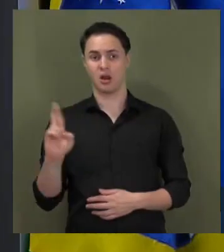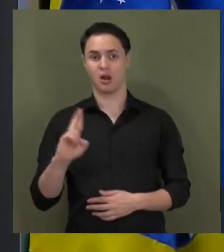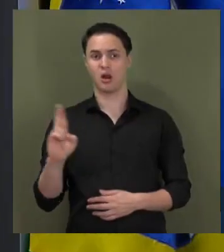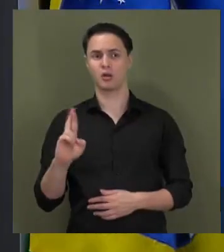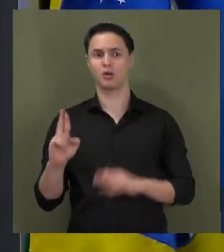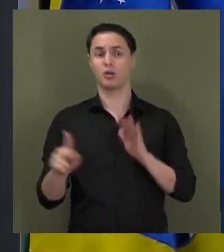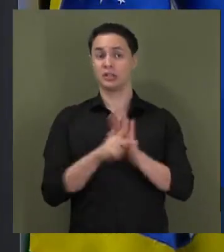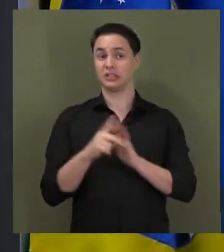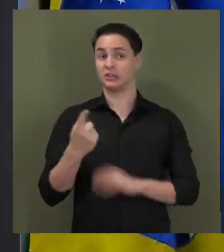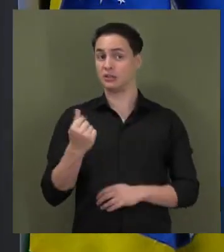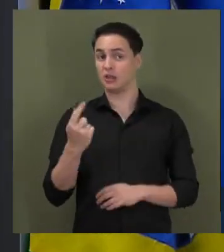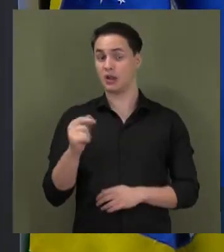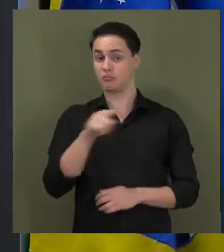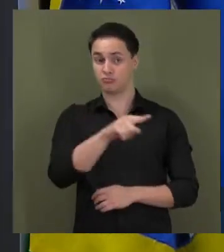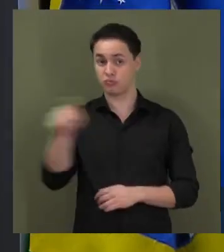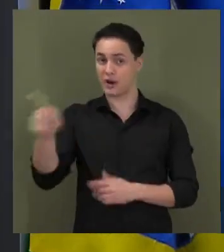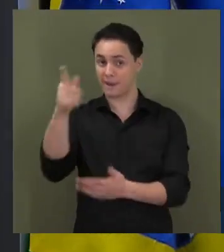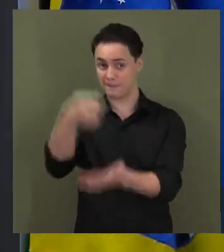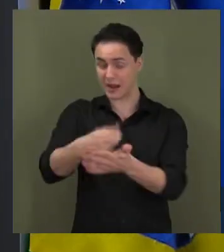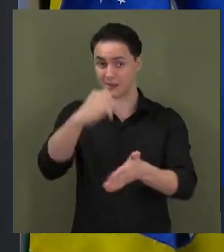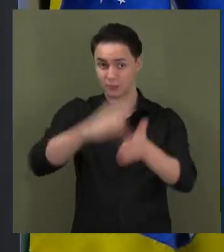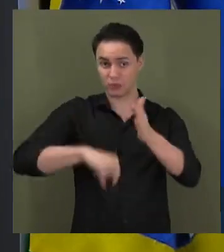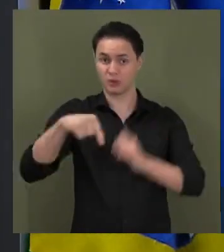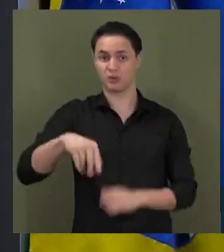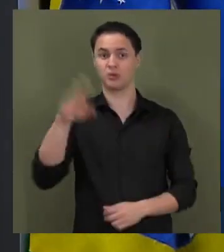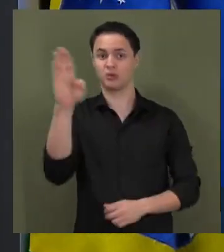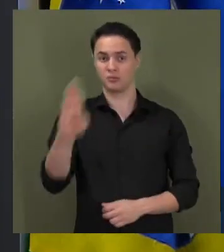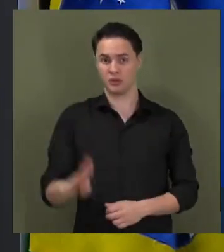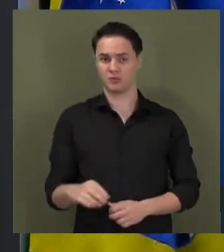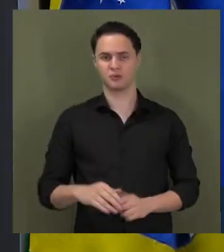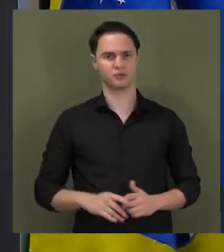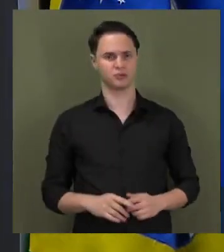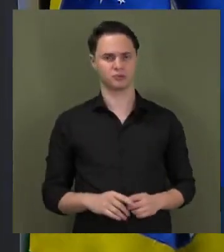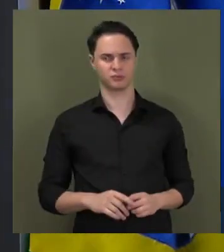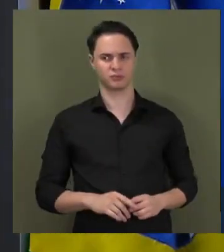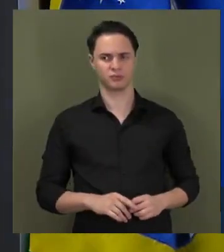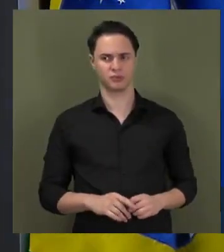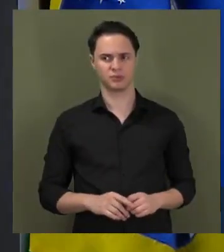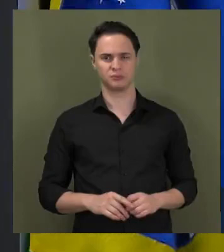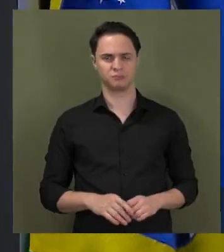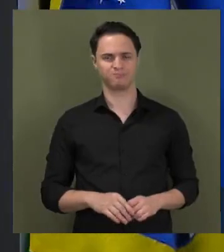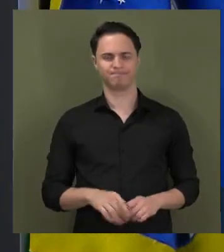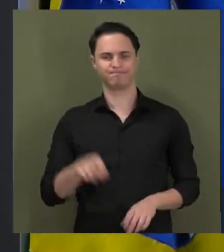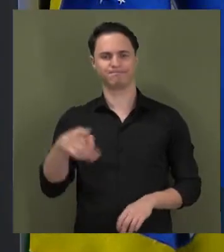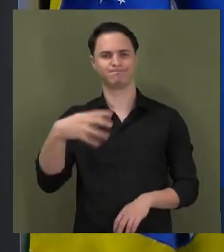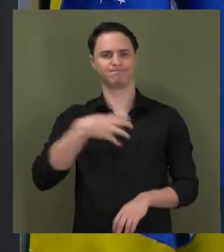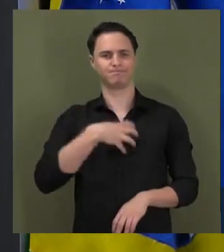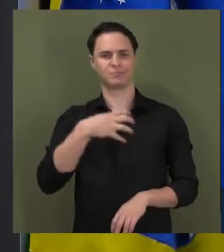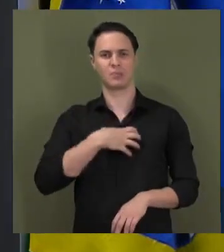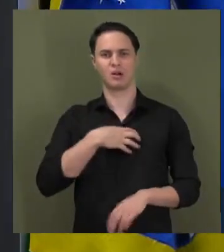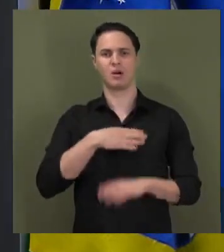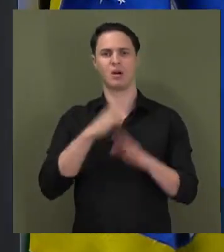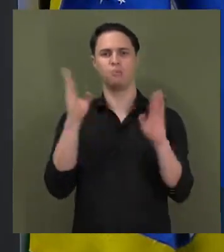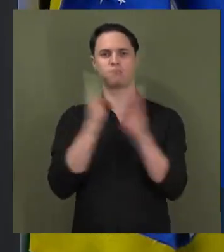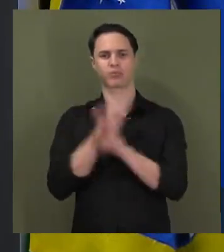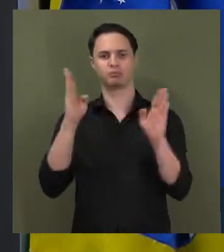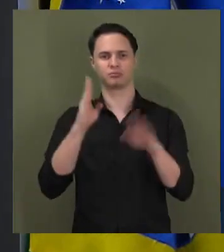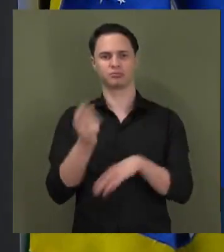dinheiro do pagador de impostos do Brasil, que foi feito de uma forma muito rápida, estranha,